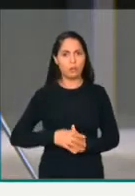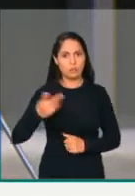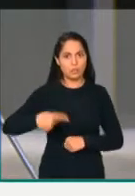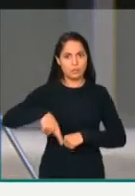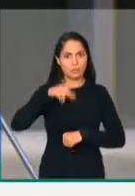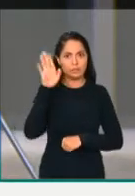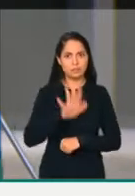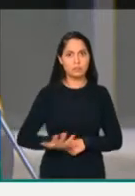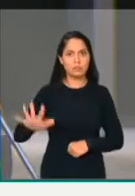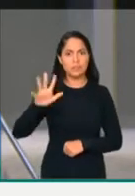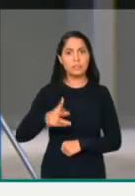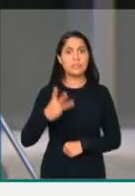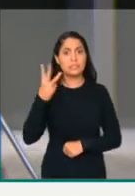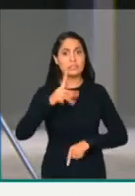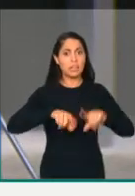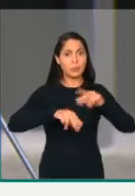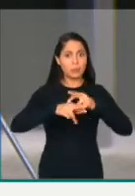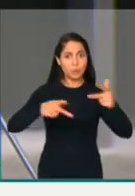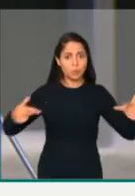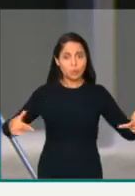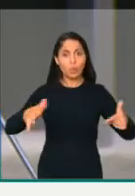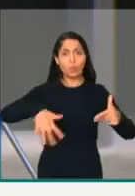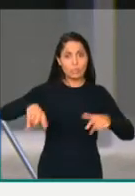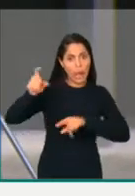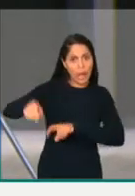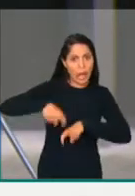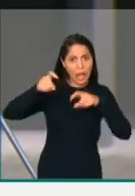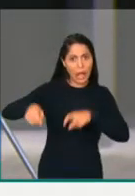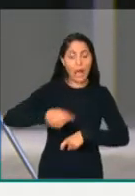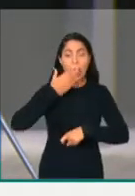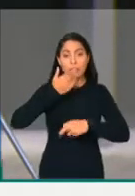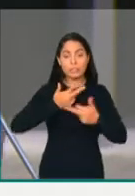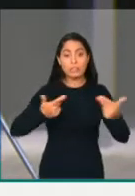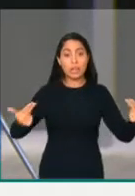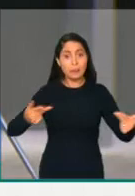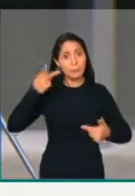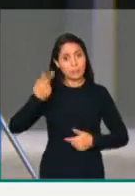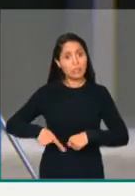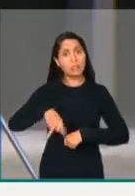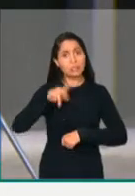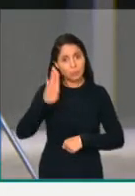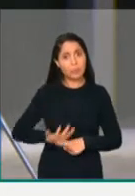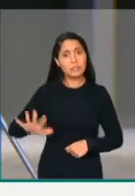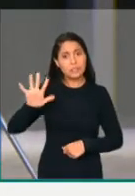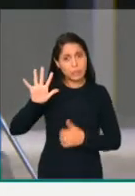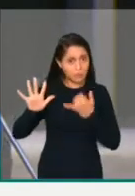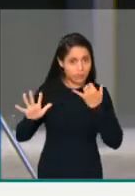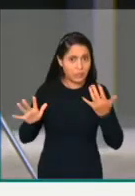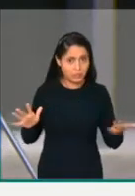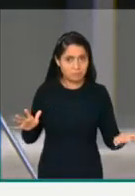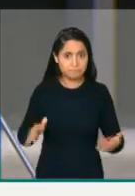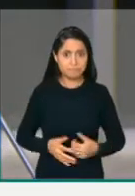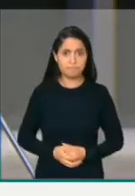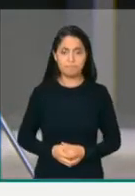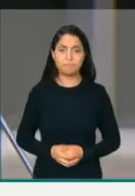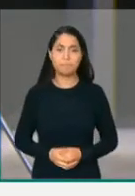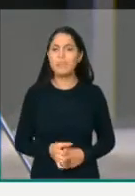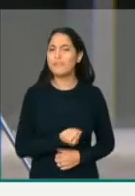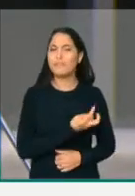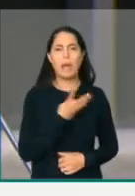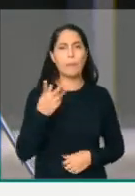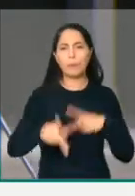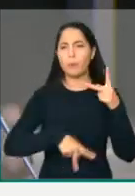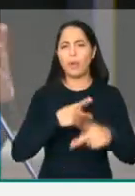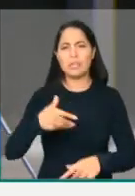deputado Florencio, produtor de alimentos, perdão. E nós temos milhões de brasileiros passando fome, milhões de brasileiros passando